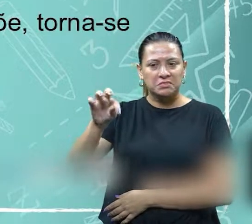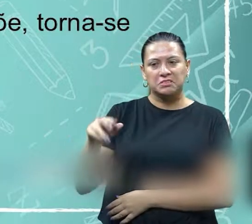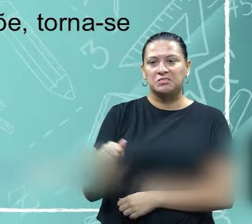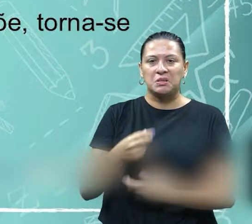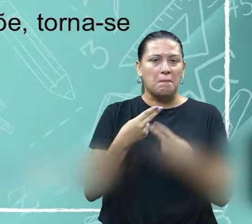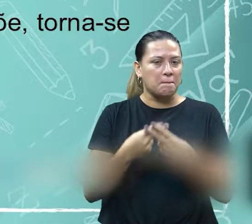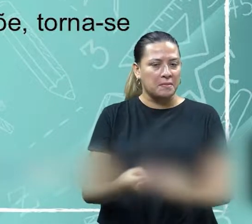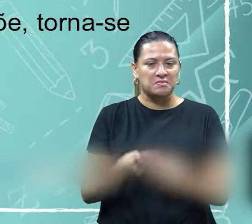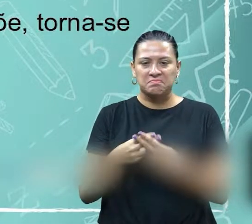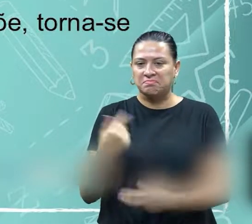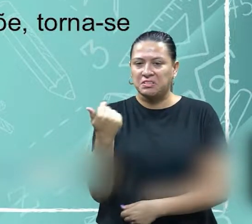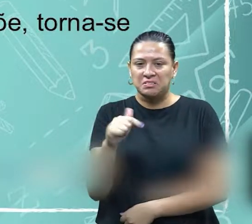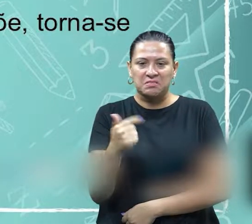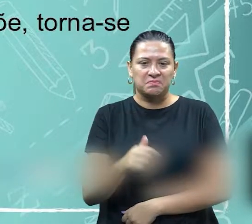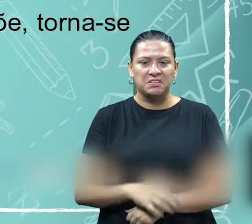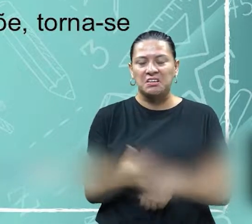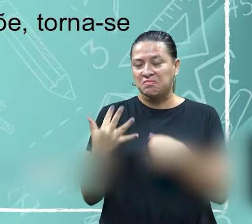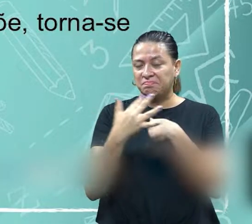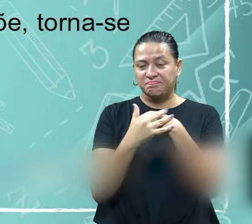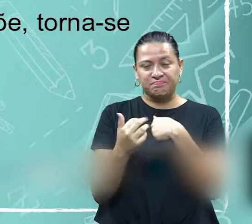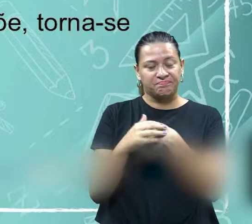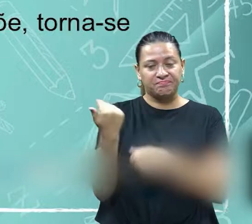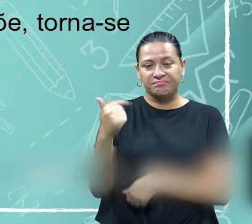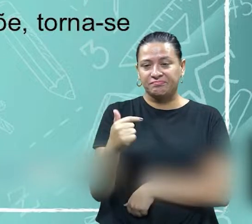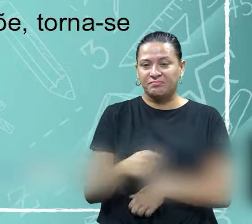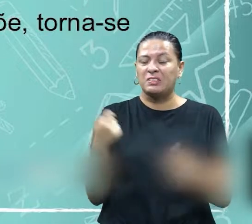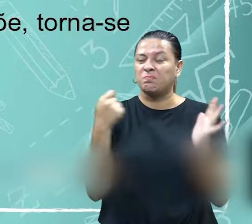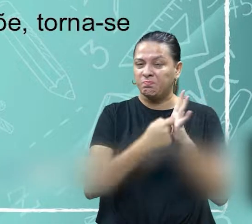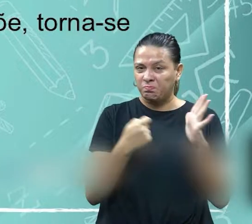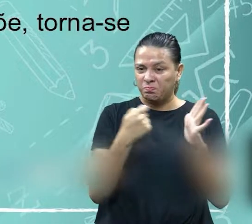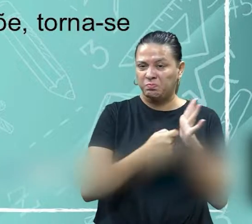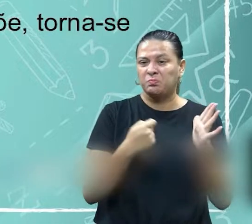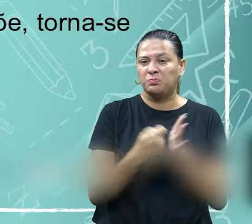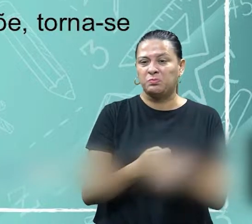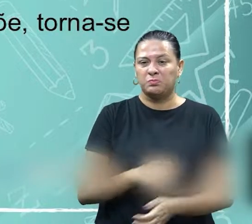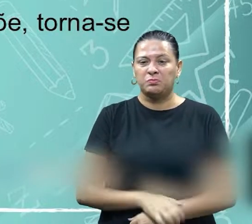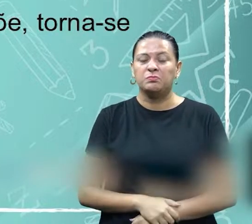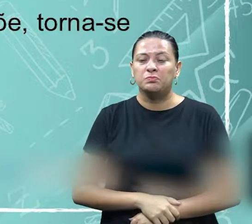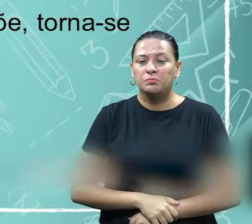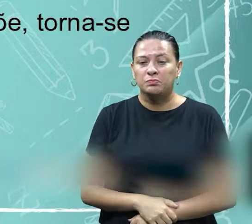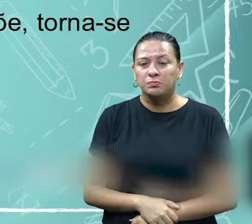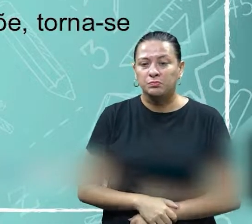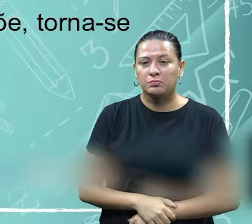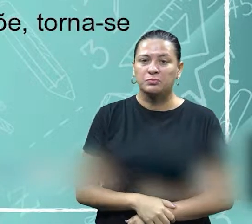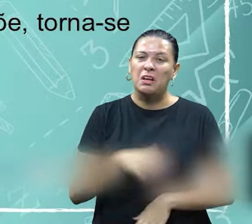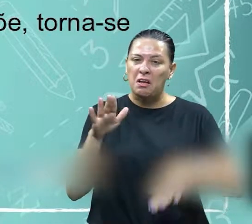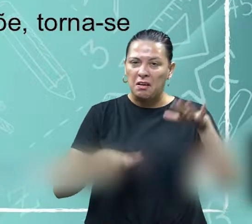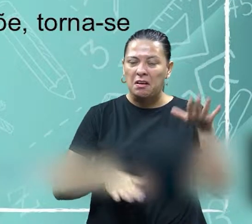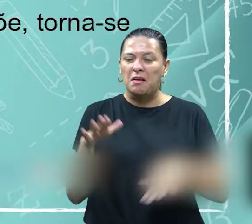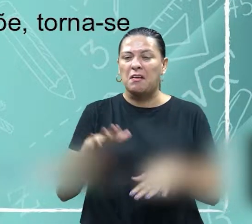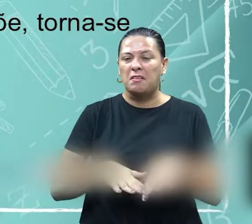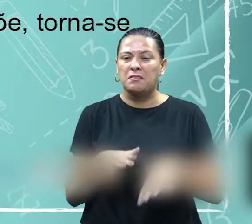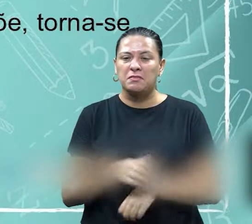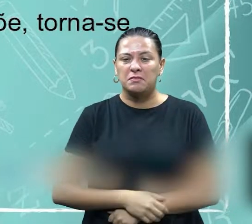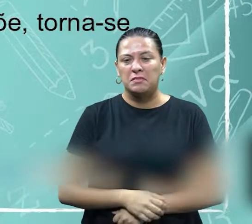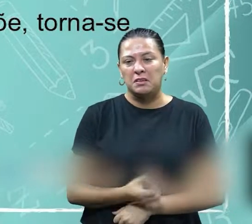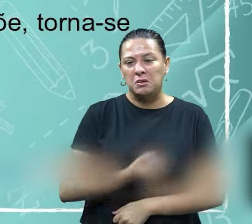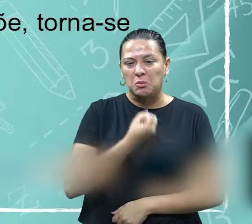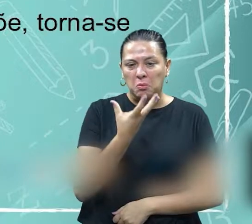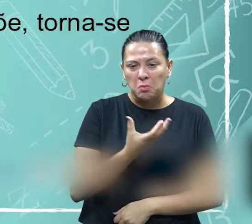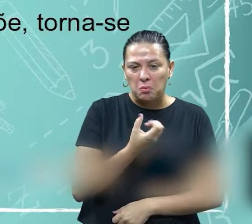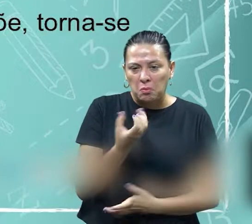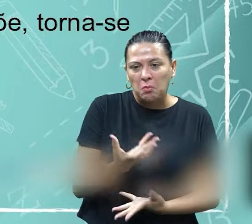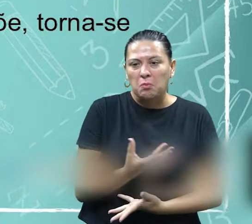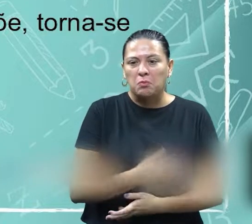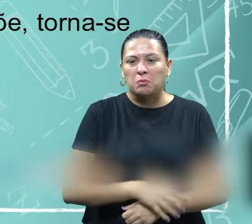impaciente, insensível, exigente, muitas das vezes rude, até mesmo